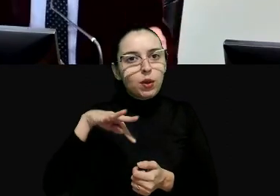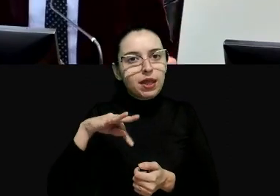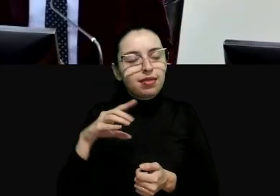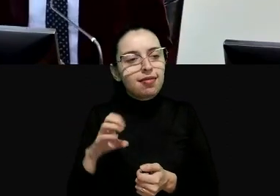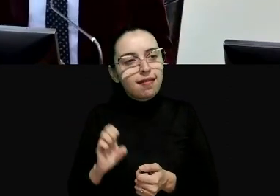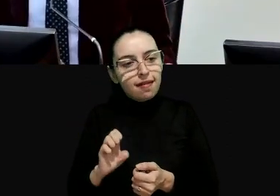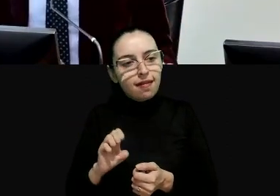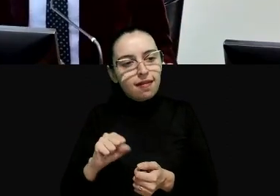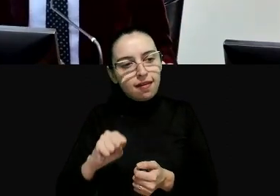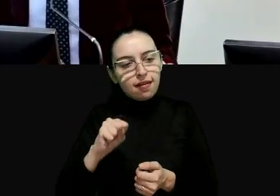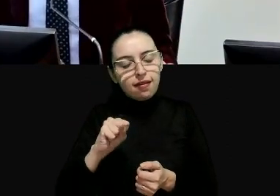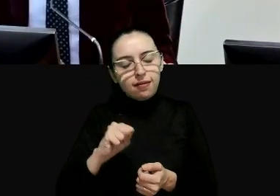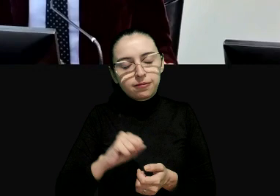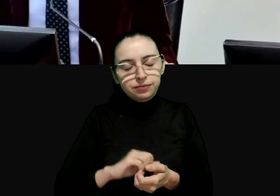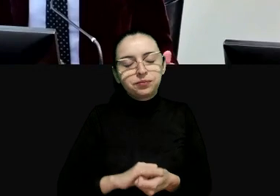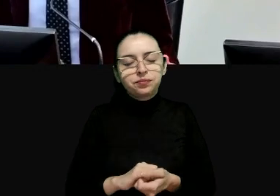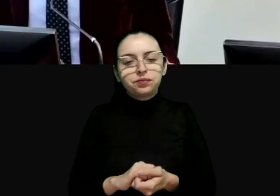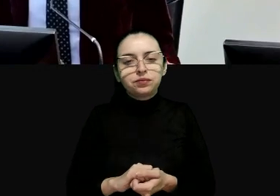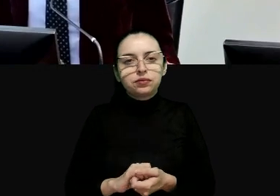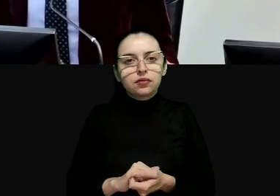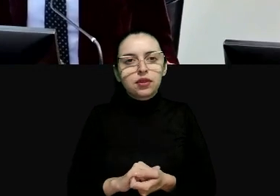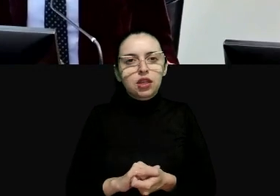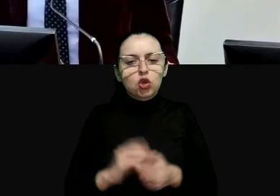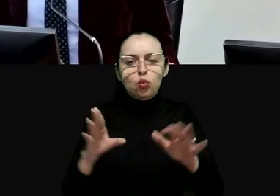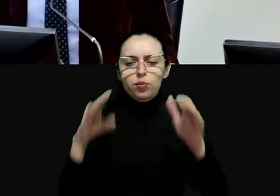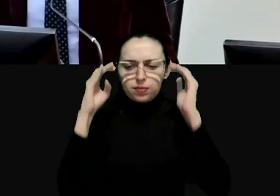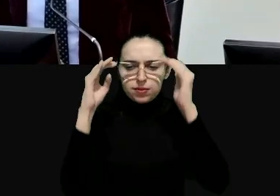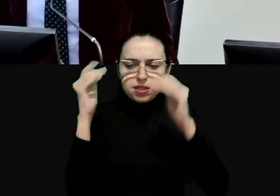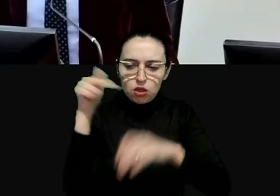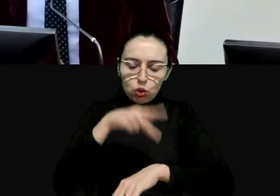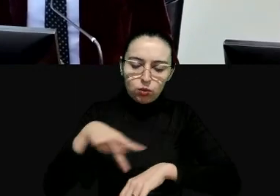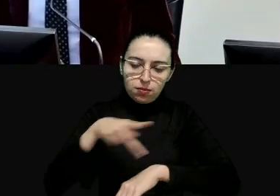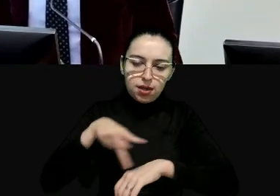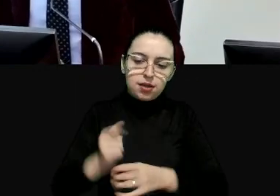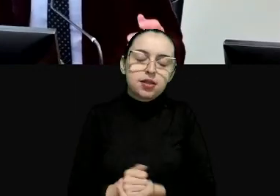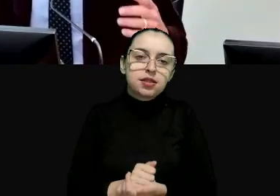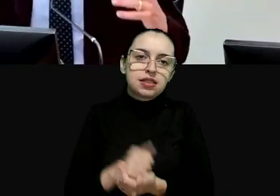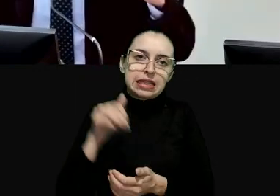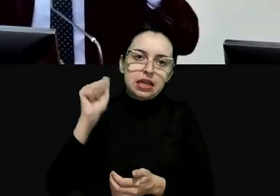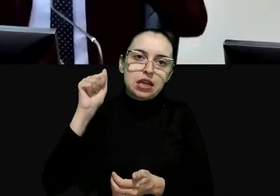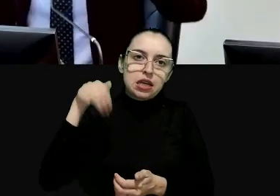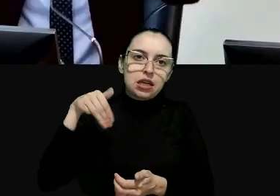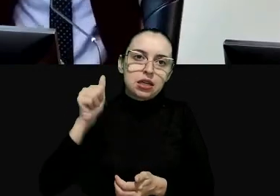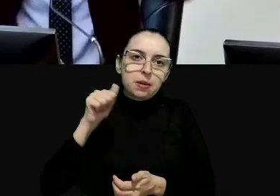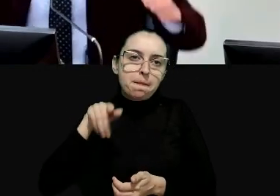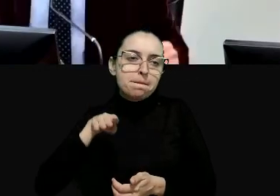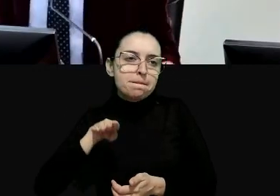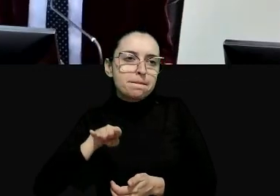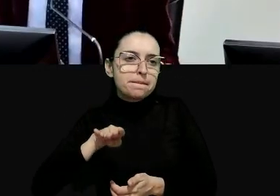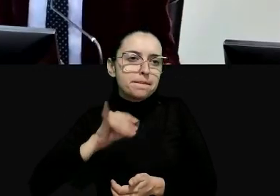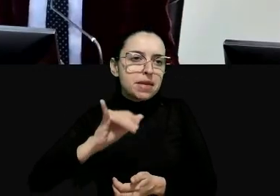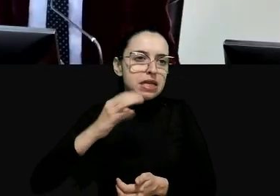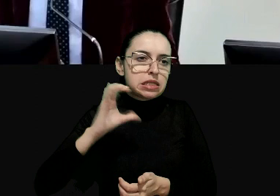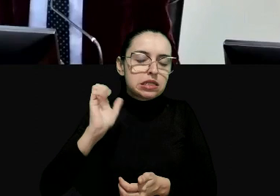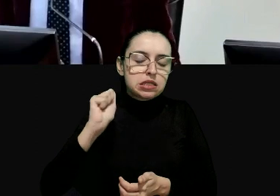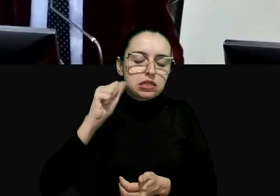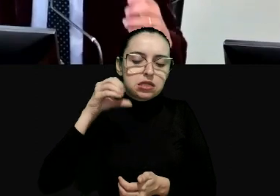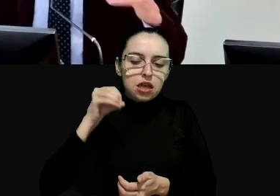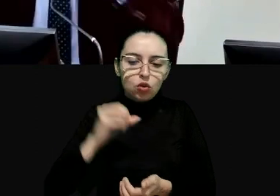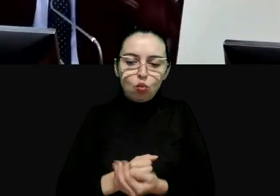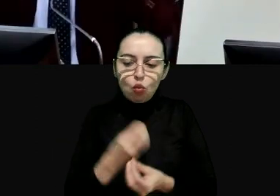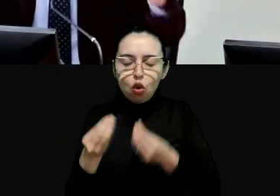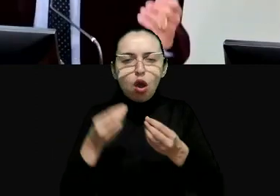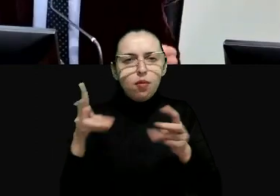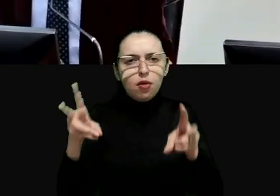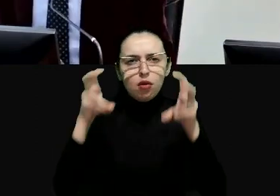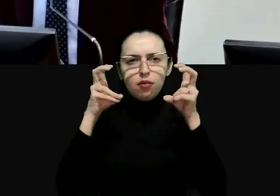para o país têm uma visão para o como desenvolver o país como